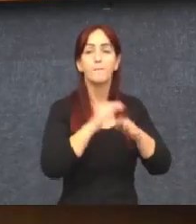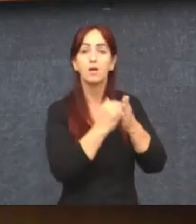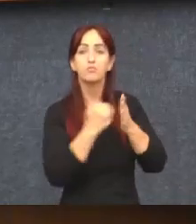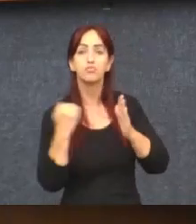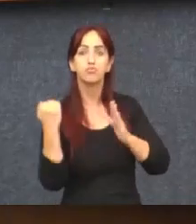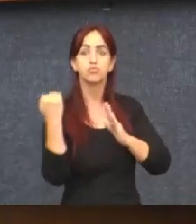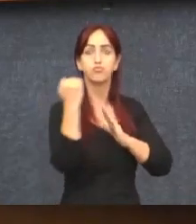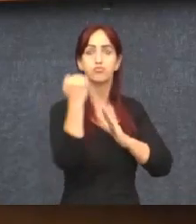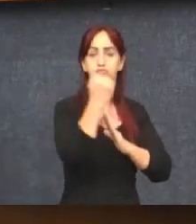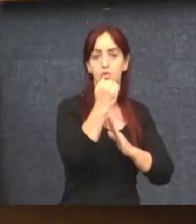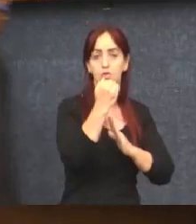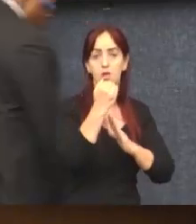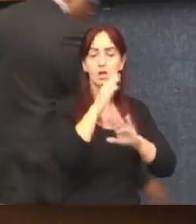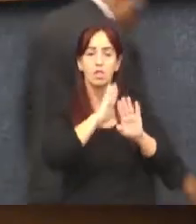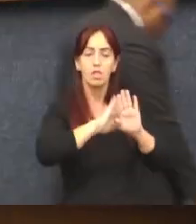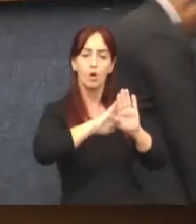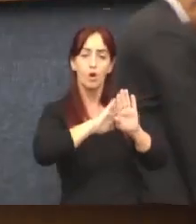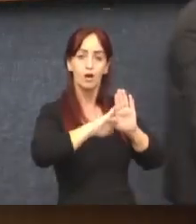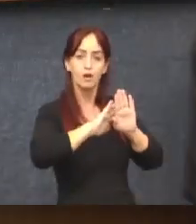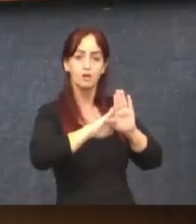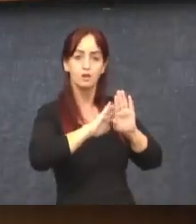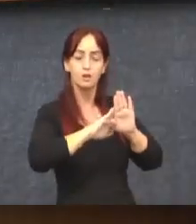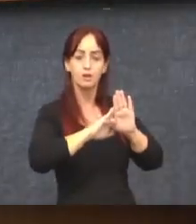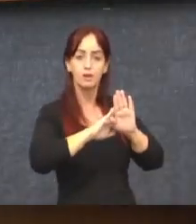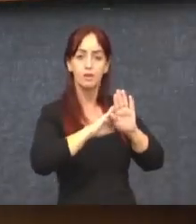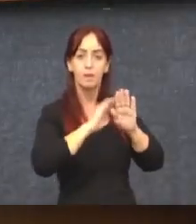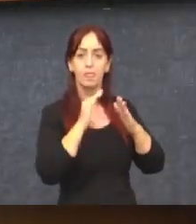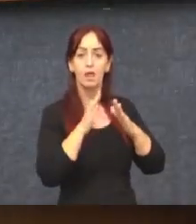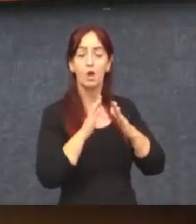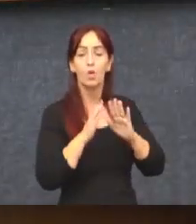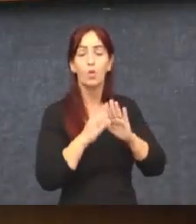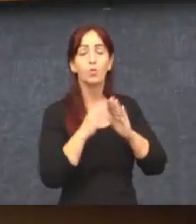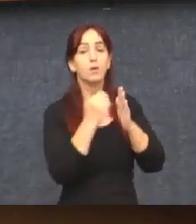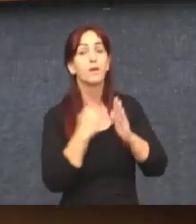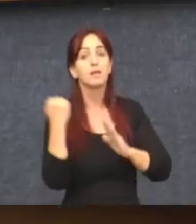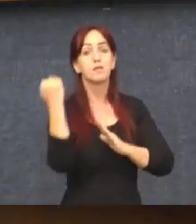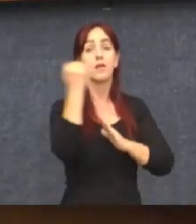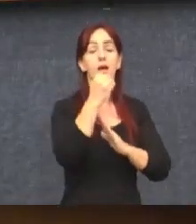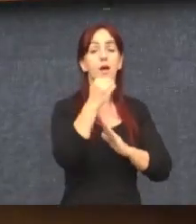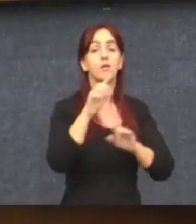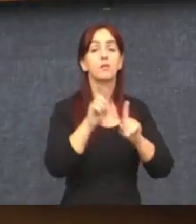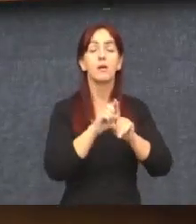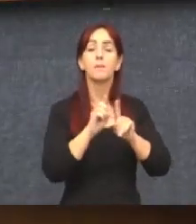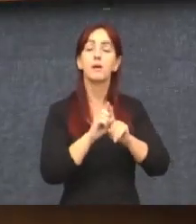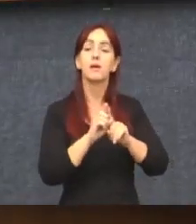posicionamentos ideológicos, ultrapassaram os posicionamentos